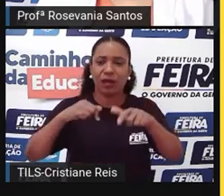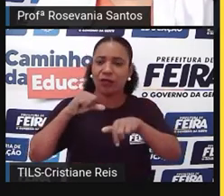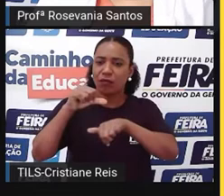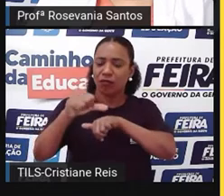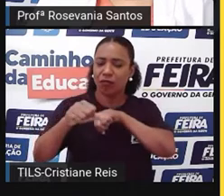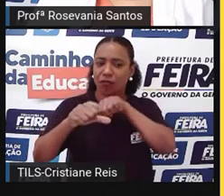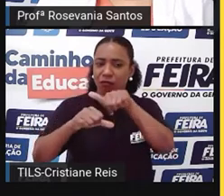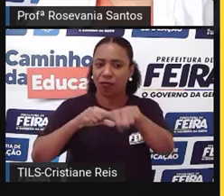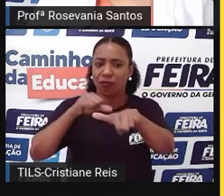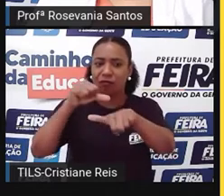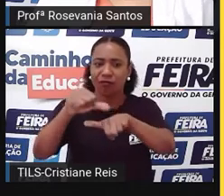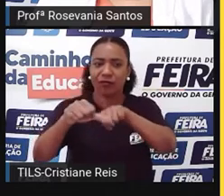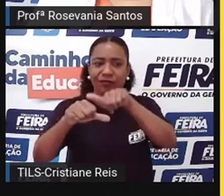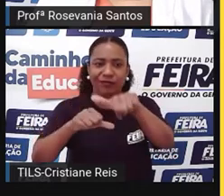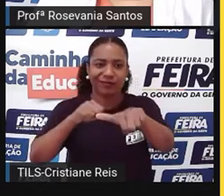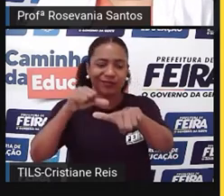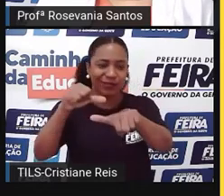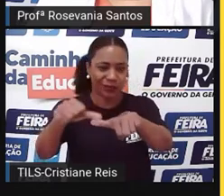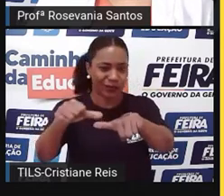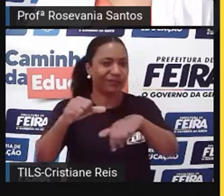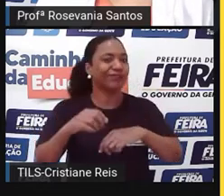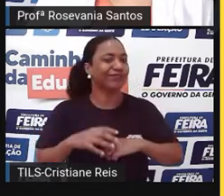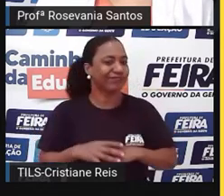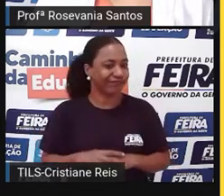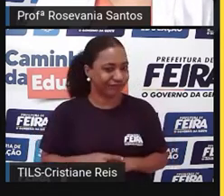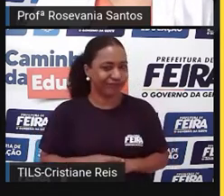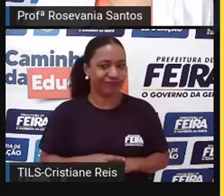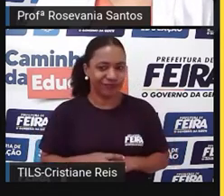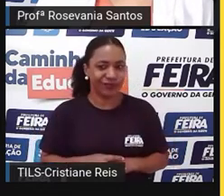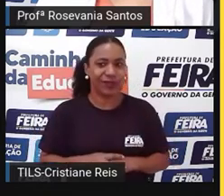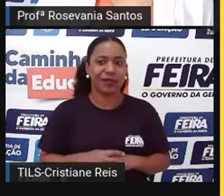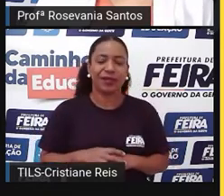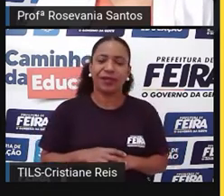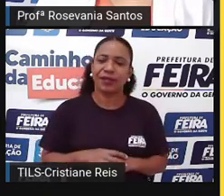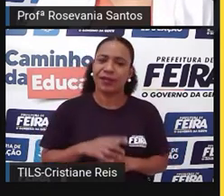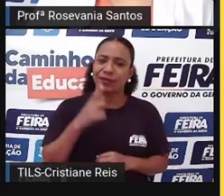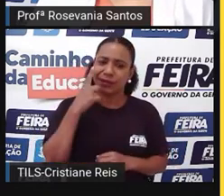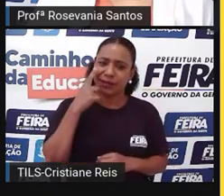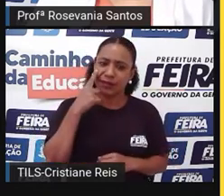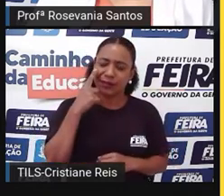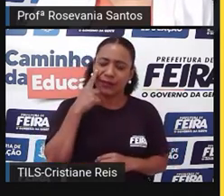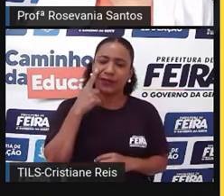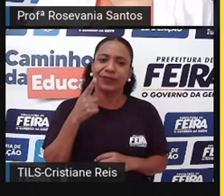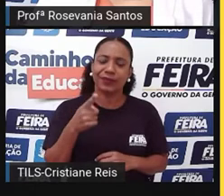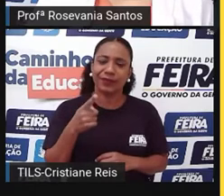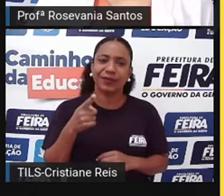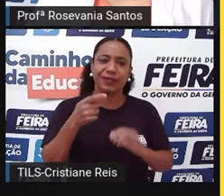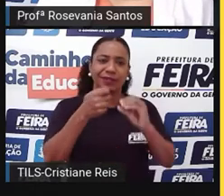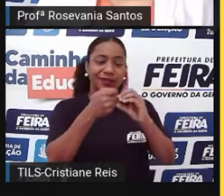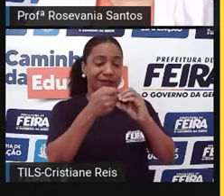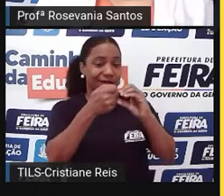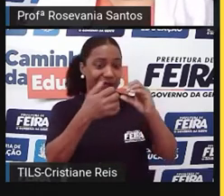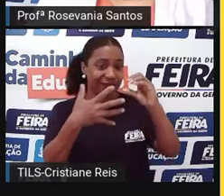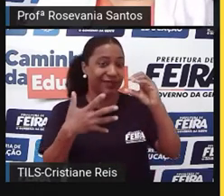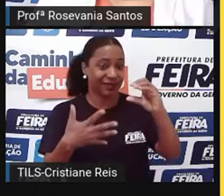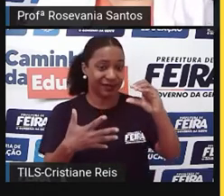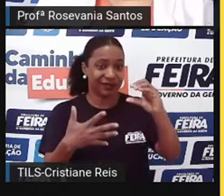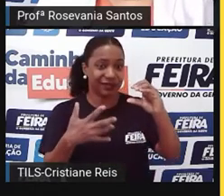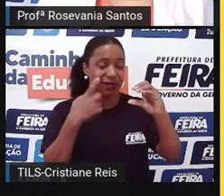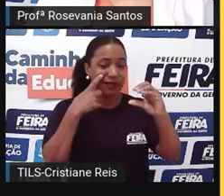tempo, ela vem, né, aumentando, e quando eu vou perdendo mais essa característica, né, da